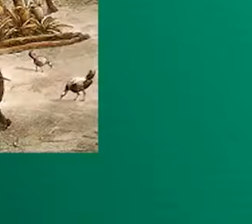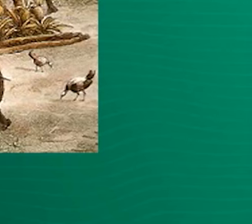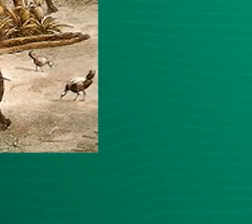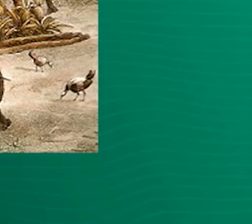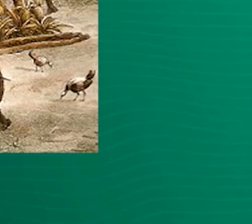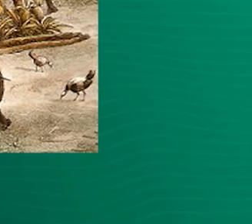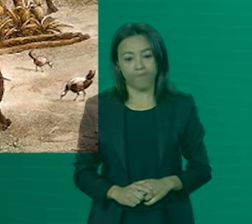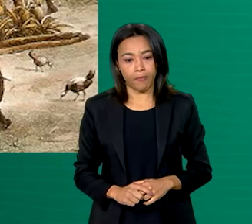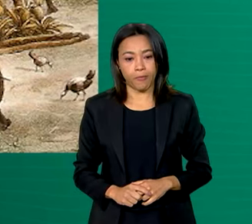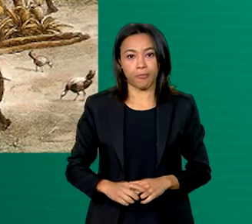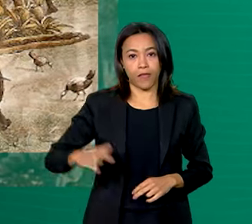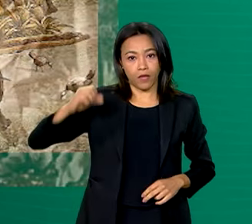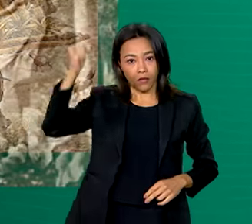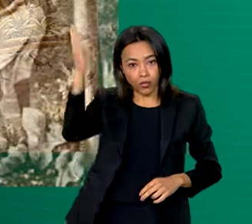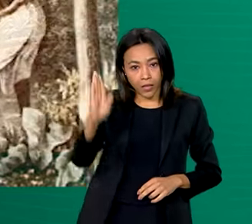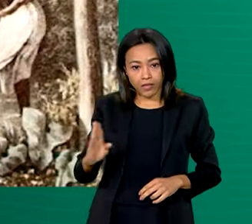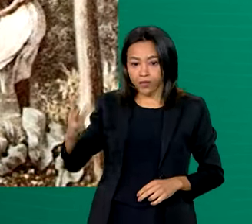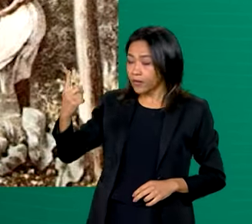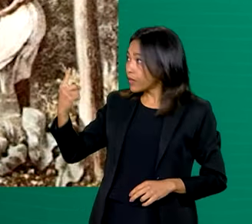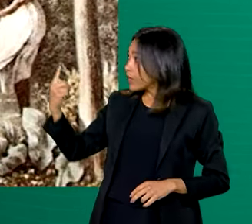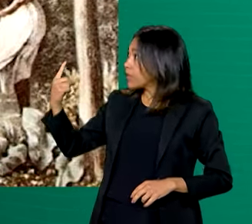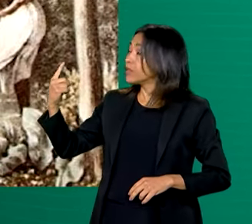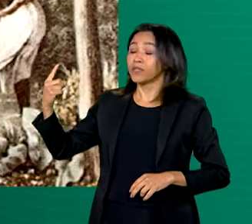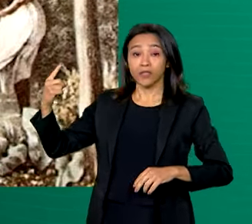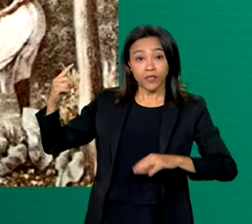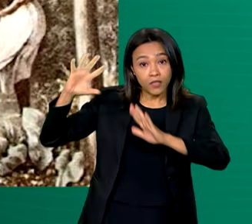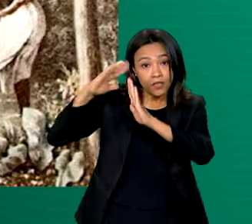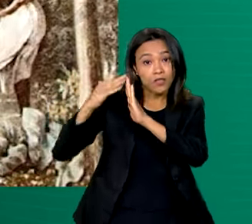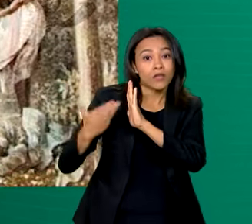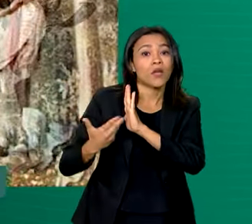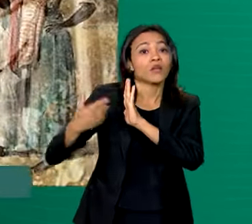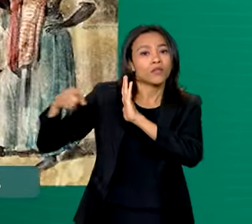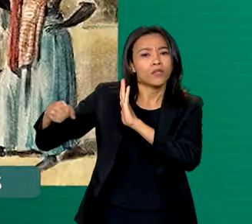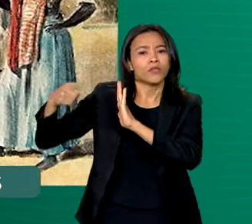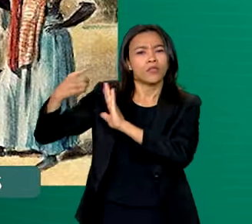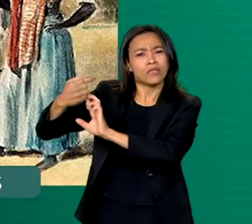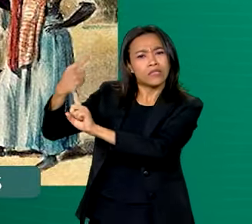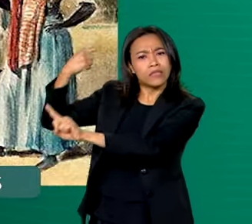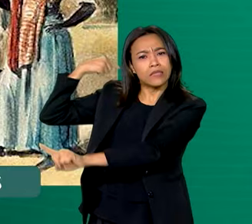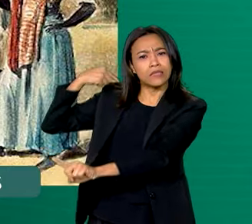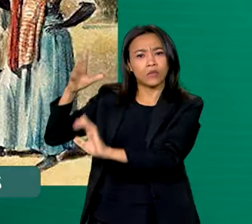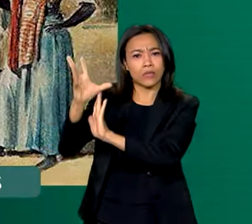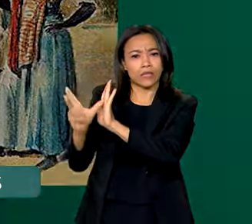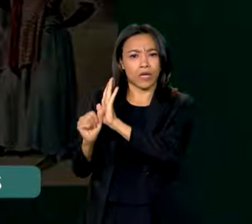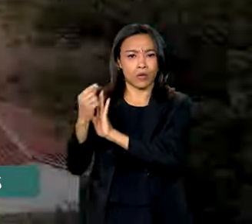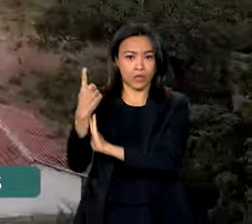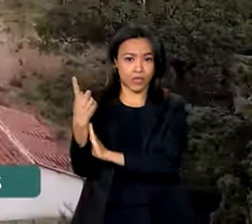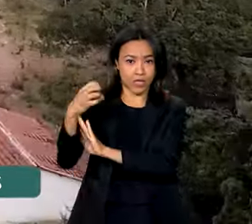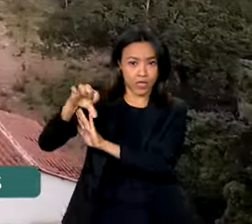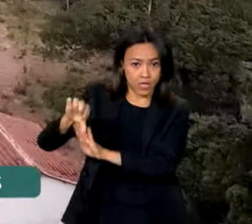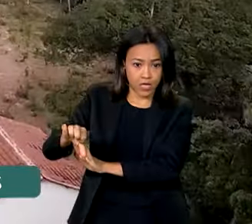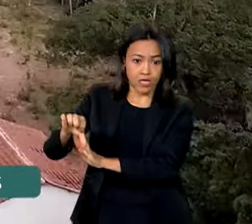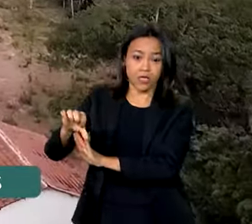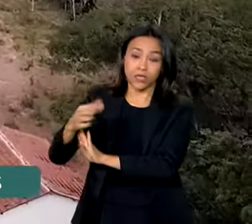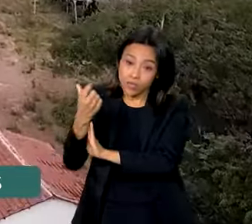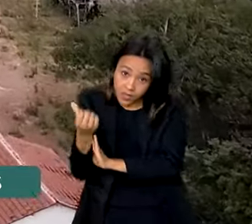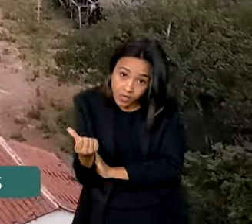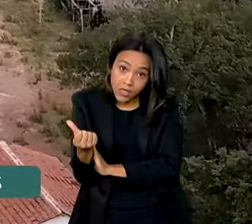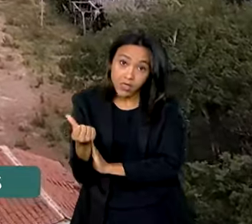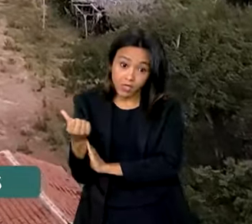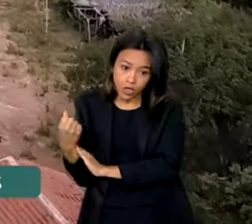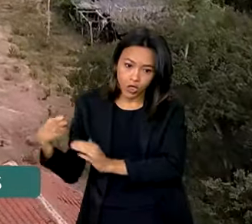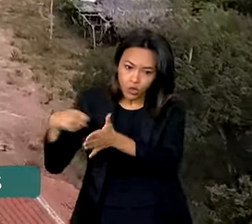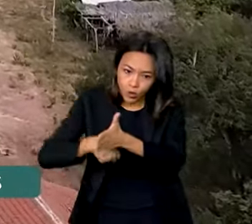No Brasil, quilombos surgiram no século XVI com negros que resistiram à escravidão e criaram um ambiente